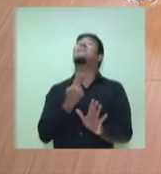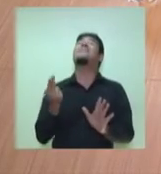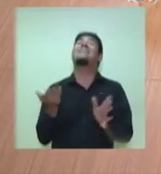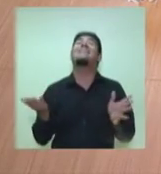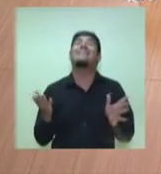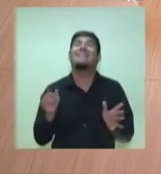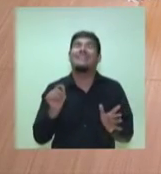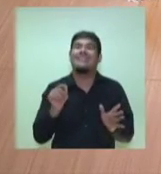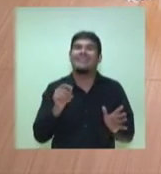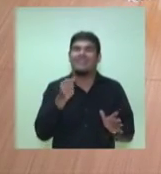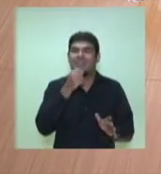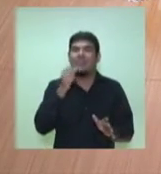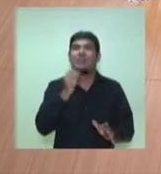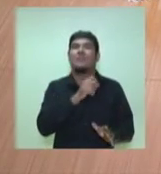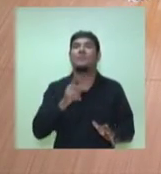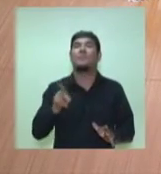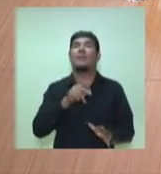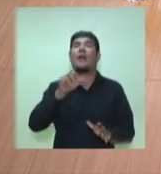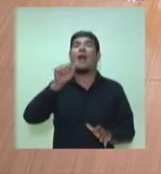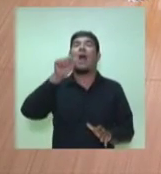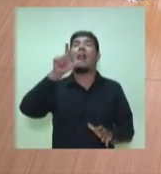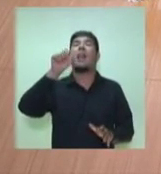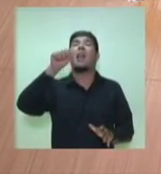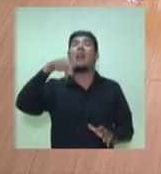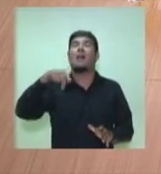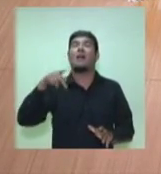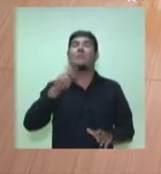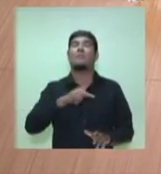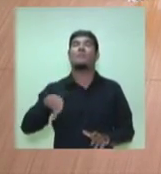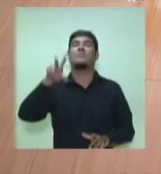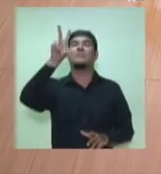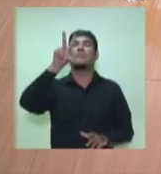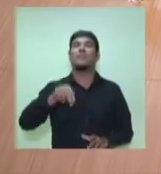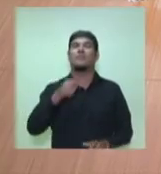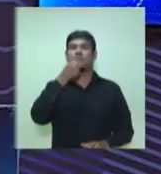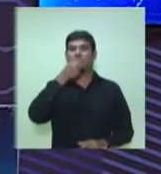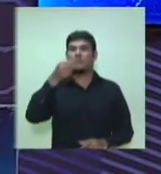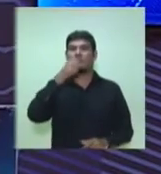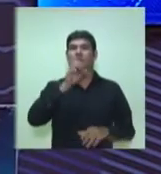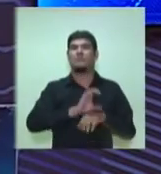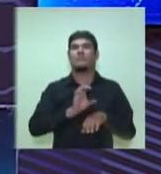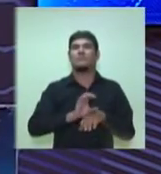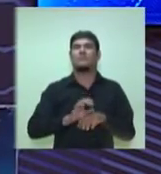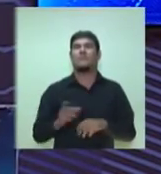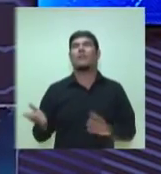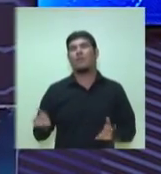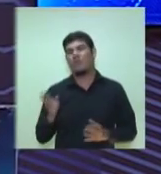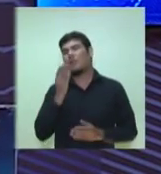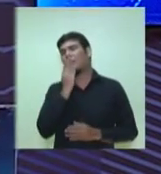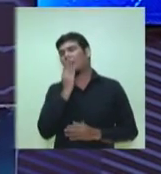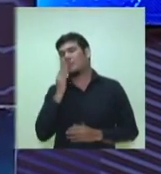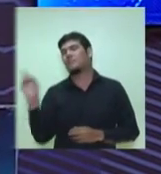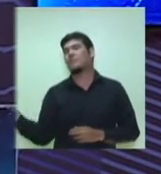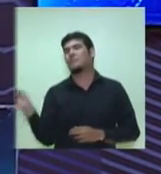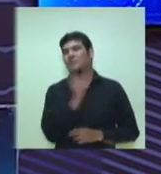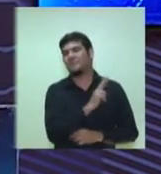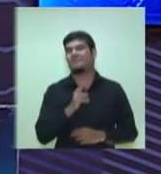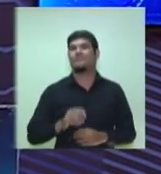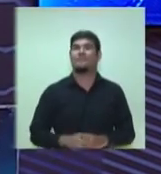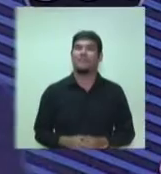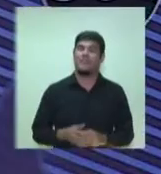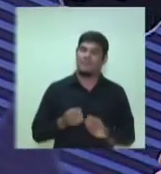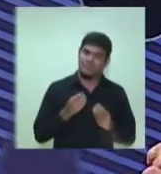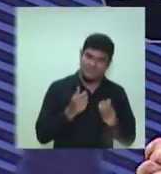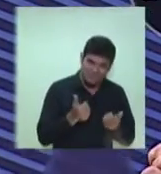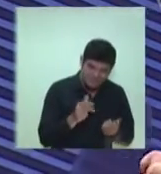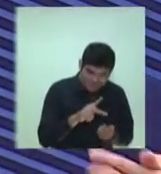feita então pelo jornalista, professor Alan Rodrigues, da Universidade Federal do Amazonas. Agora sim, candidato Arthur Neto, o senhor tem dois minutos para a sua resposta. Muito bem,